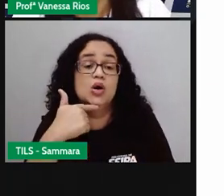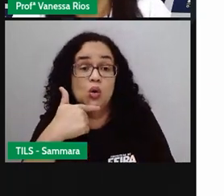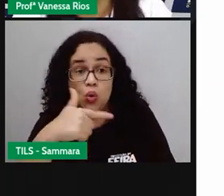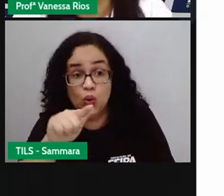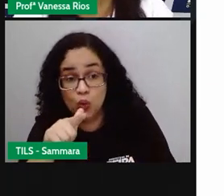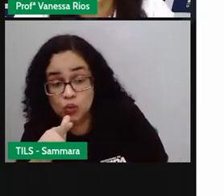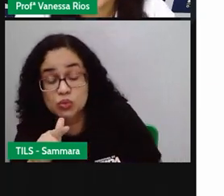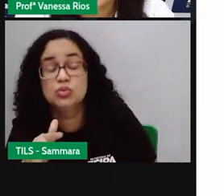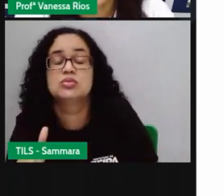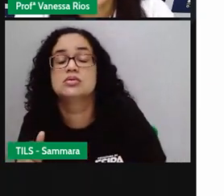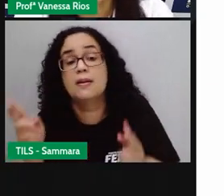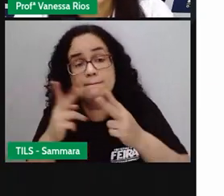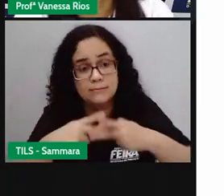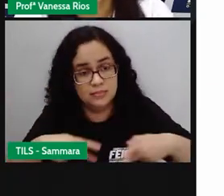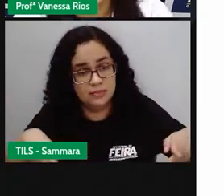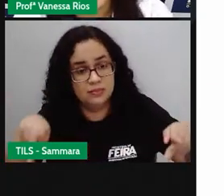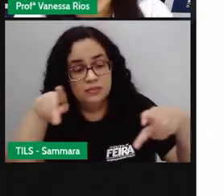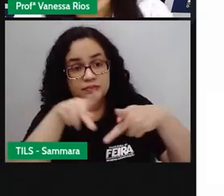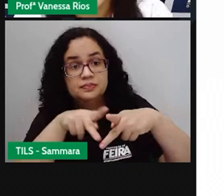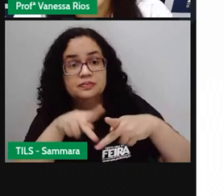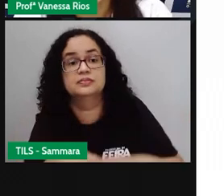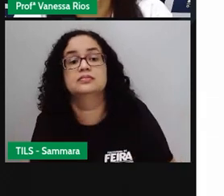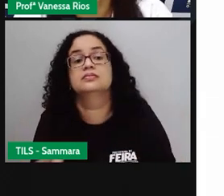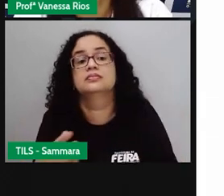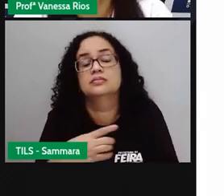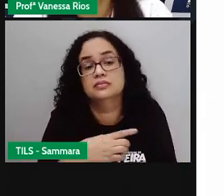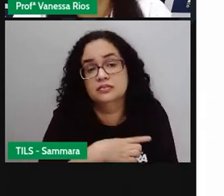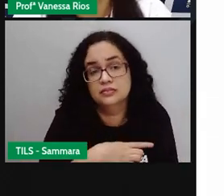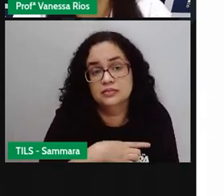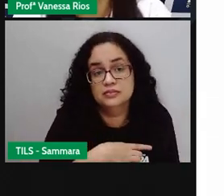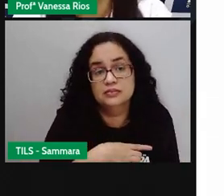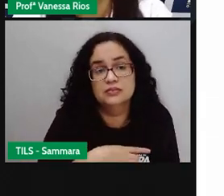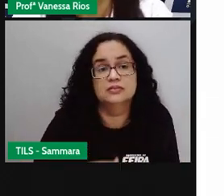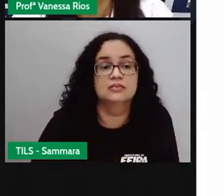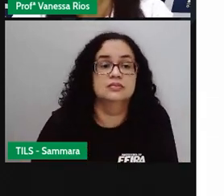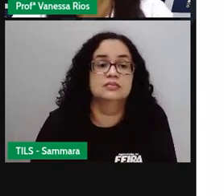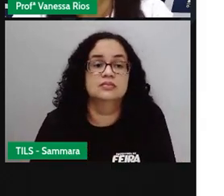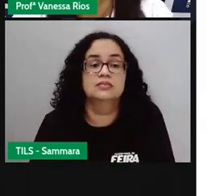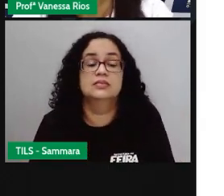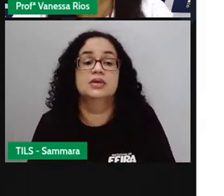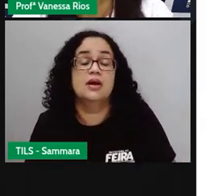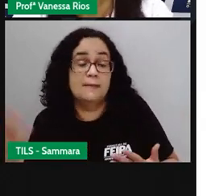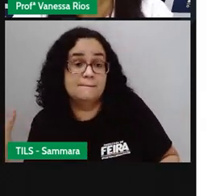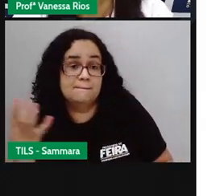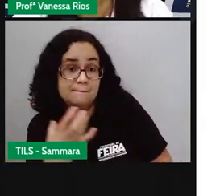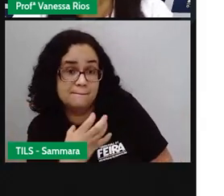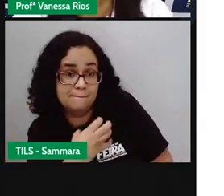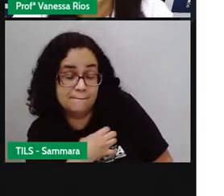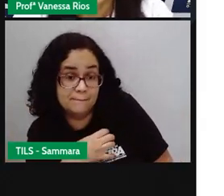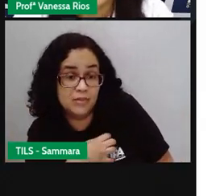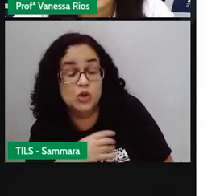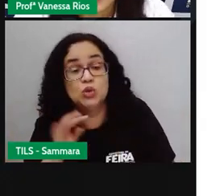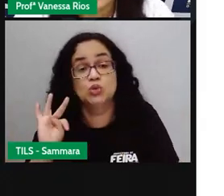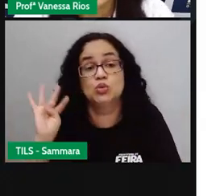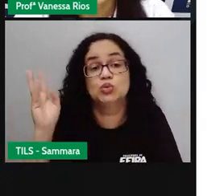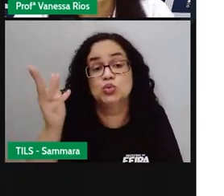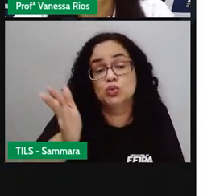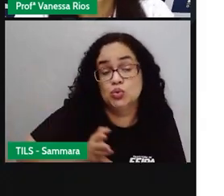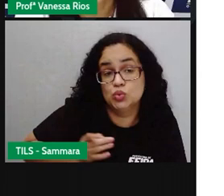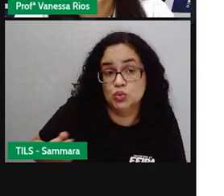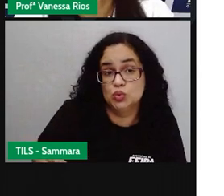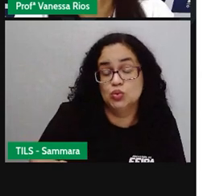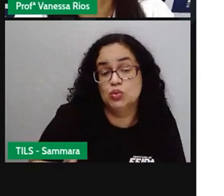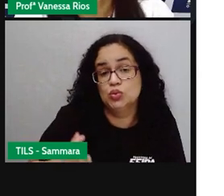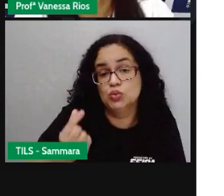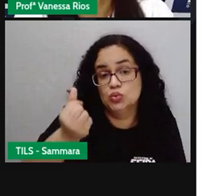etnias também participaram desse processo. E a Bahia, em toda a sua riqueza, né,